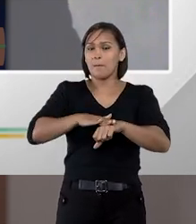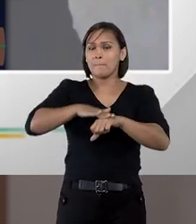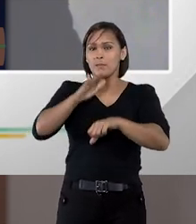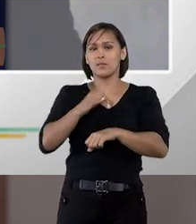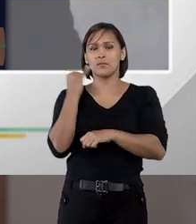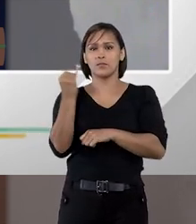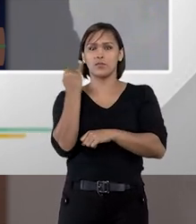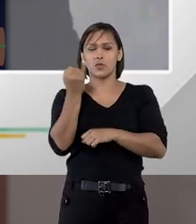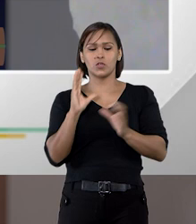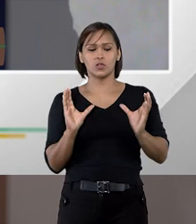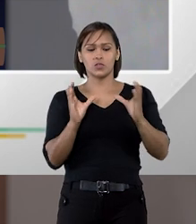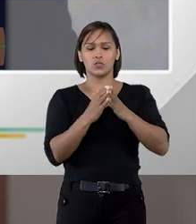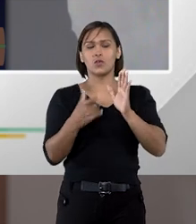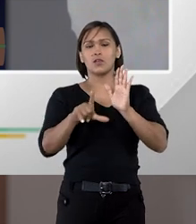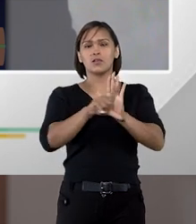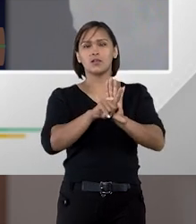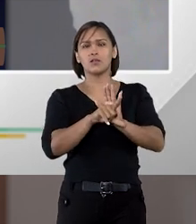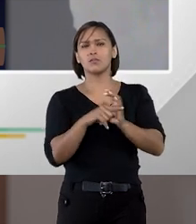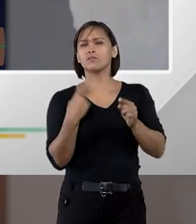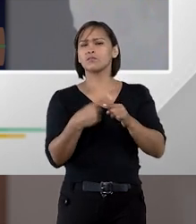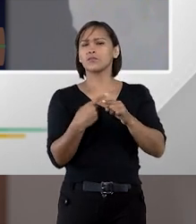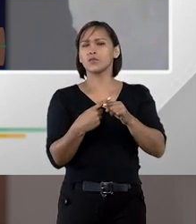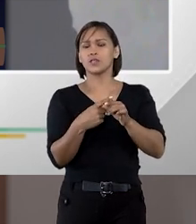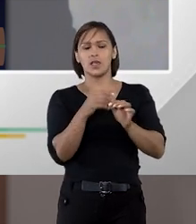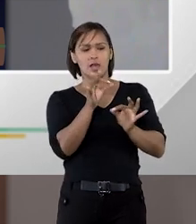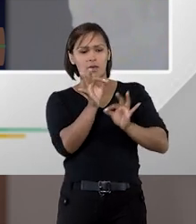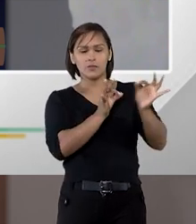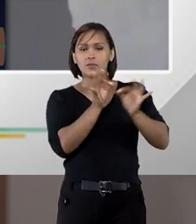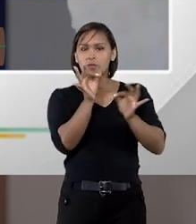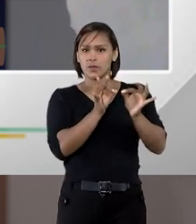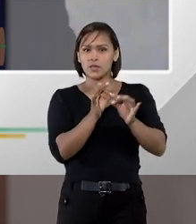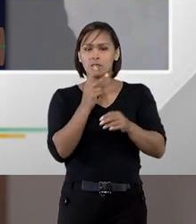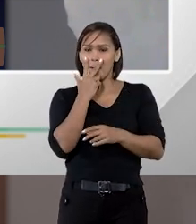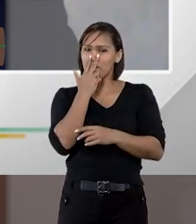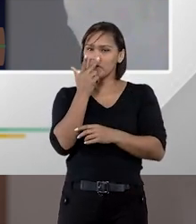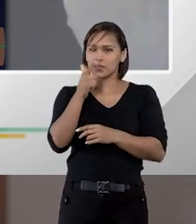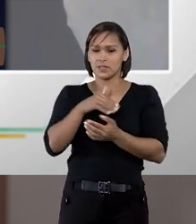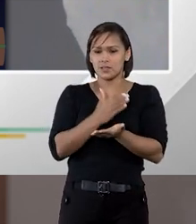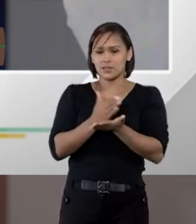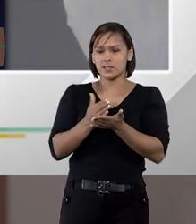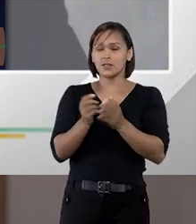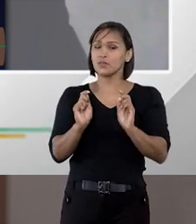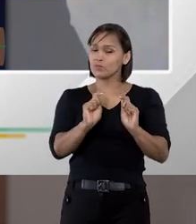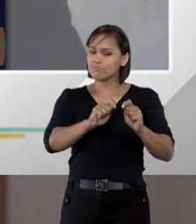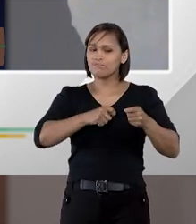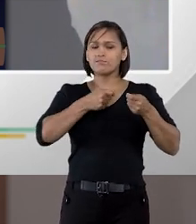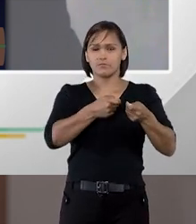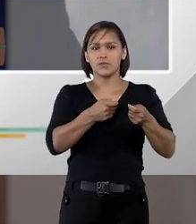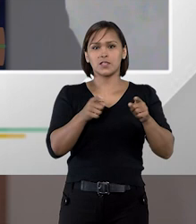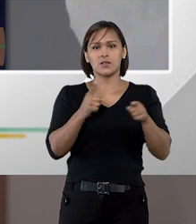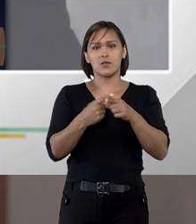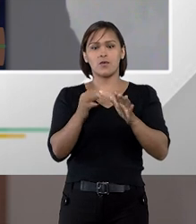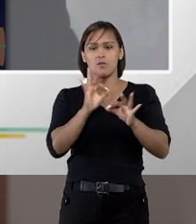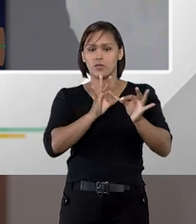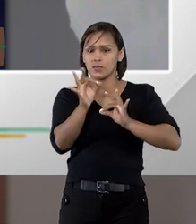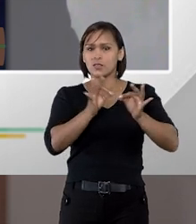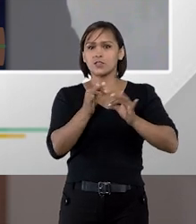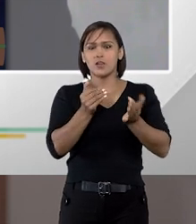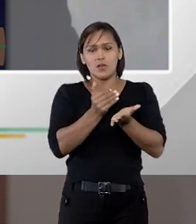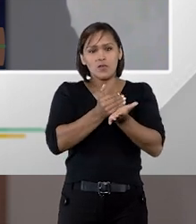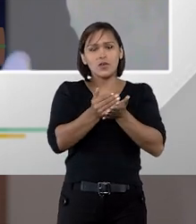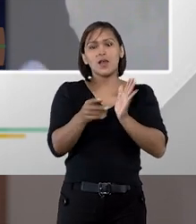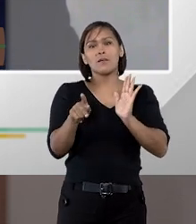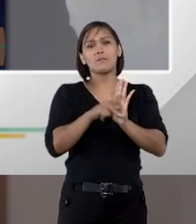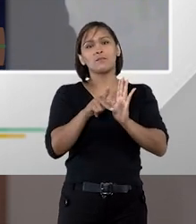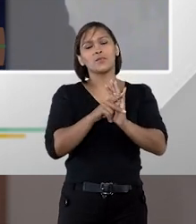muito grande no novo diploma legal. Em relação ao planejamento, me parece, desde logo, sempre defendi isso, o planejamento já